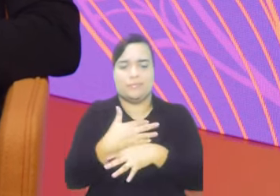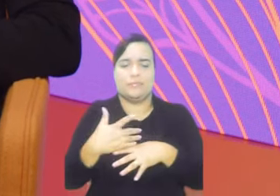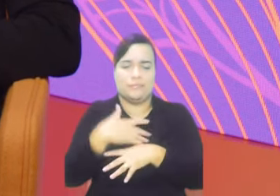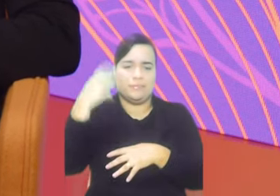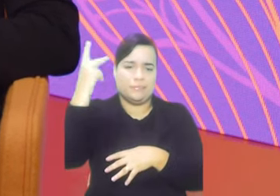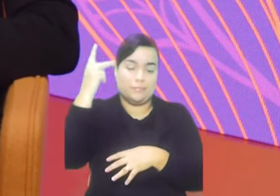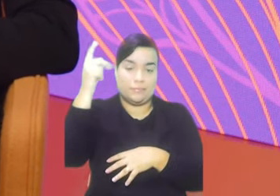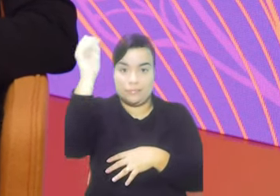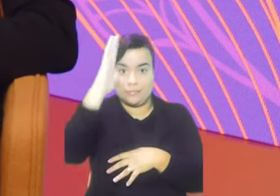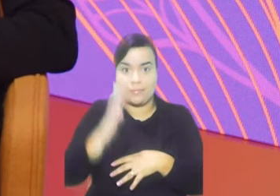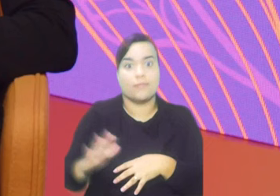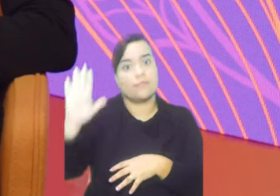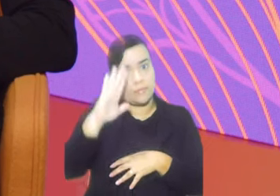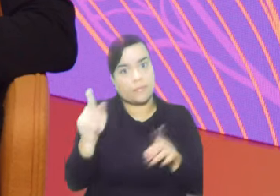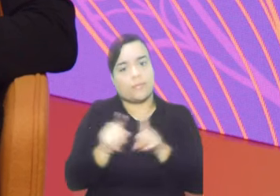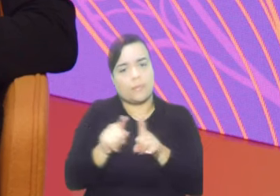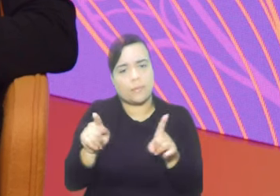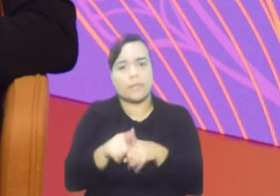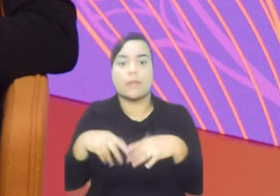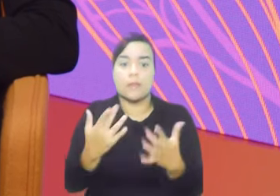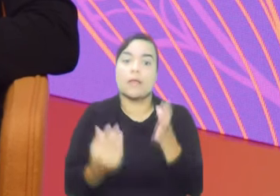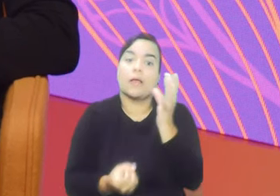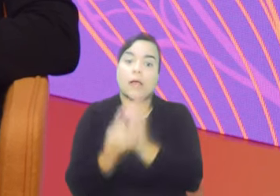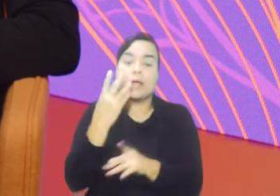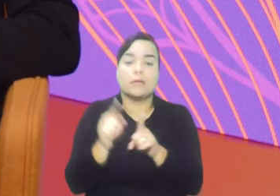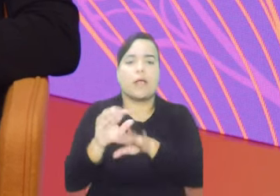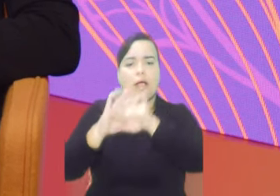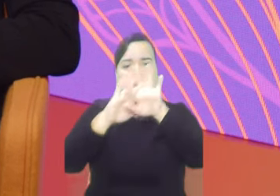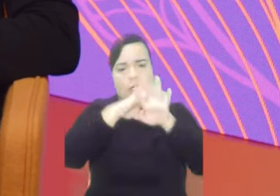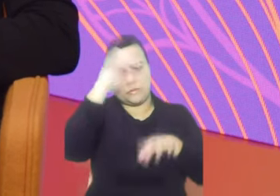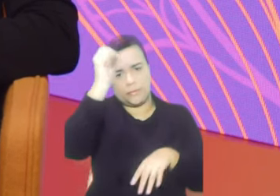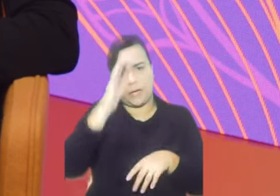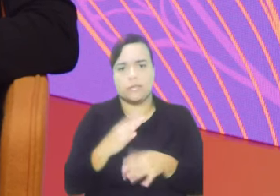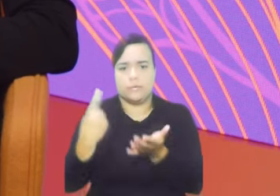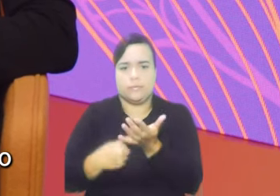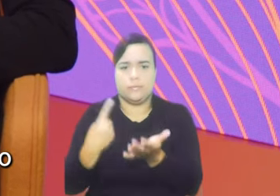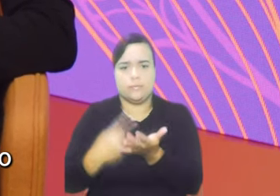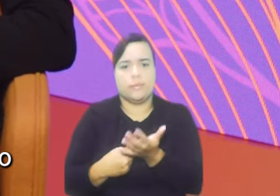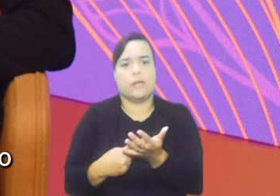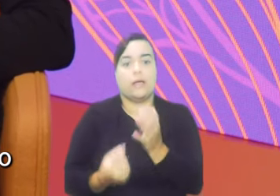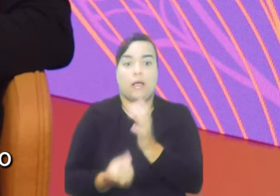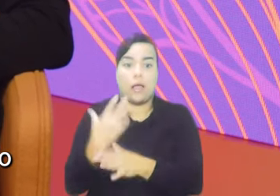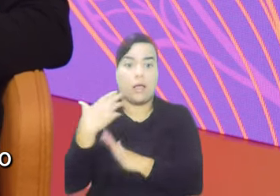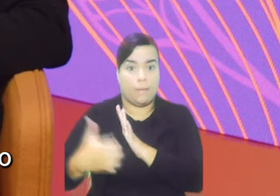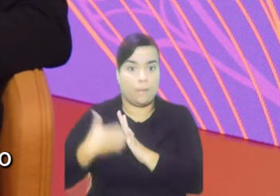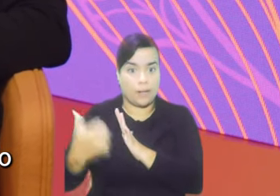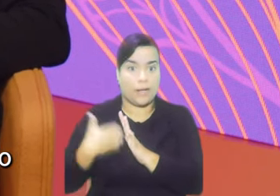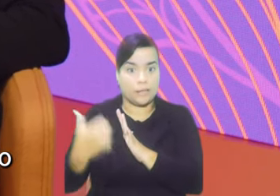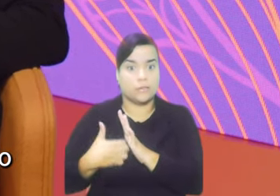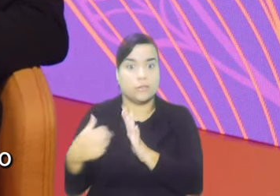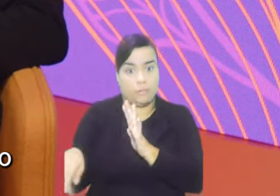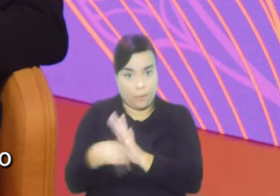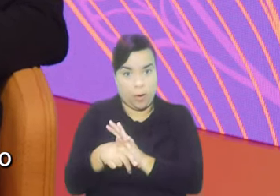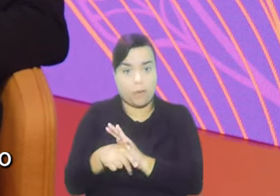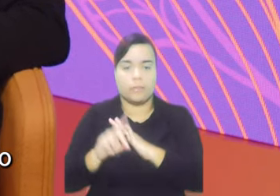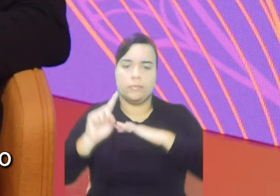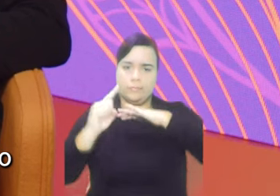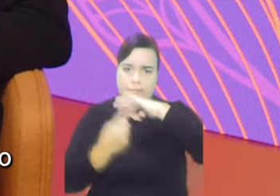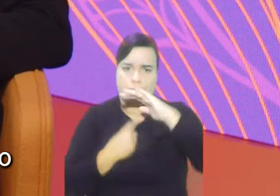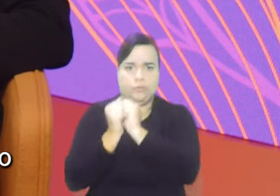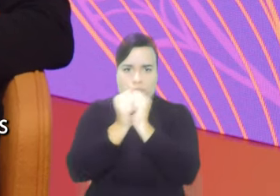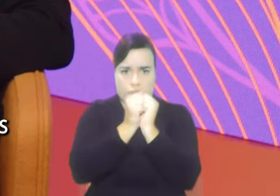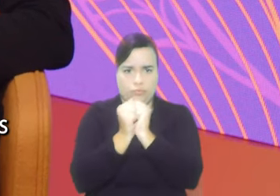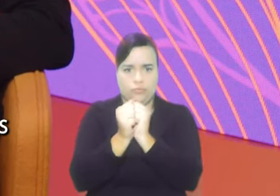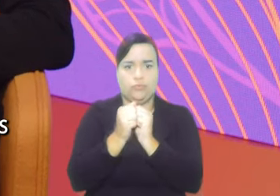Global o Empresas com Refugiados. Hoje já temos um fórum Empresas com Refugiados, que agrega mais de 100 organizações do setor